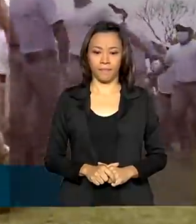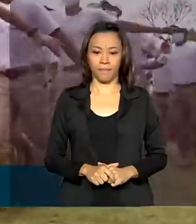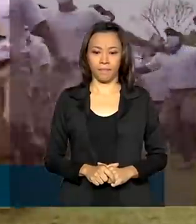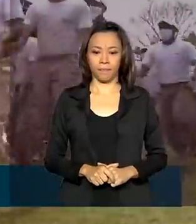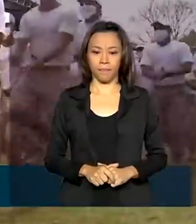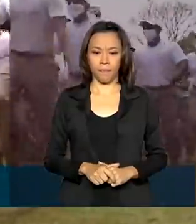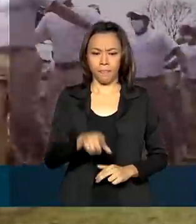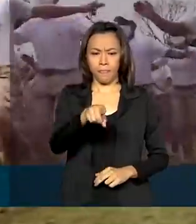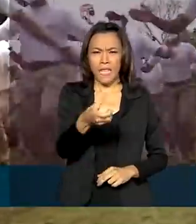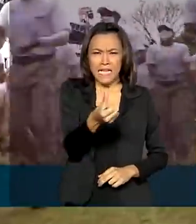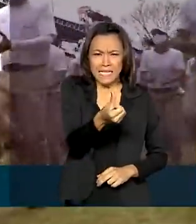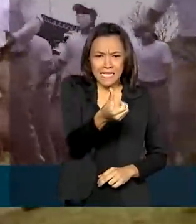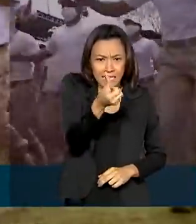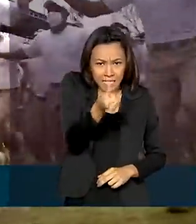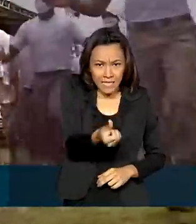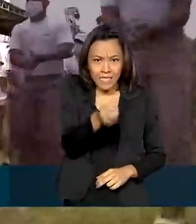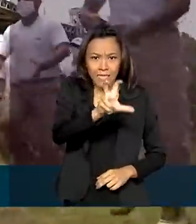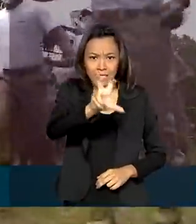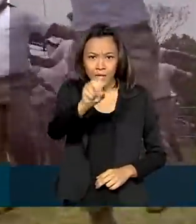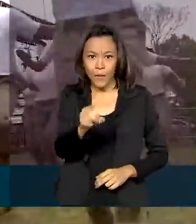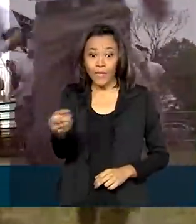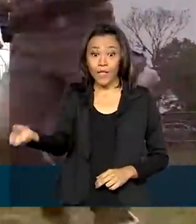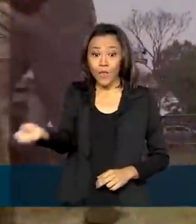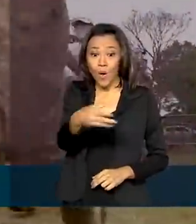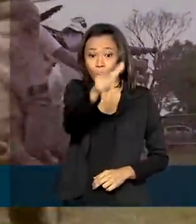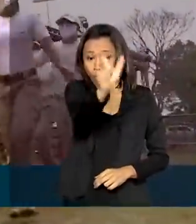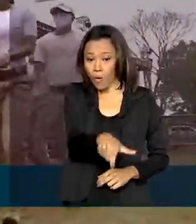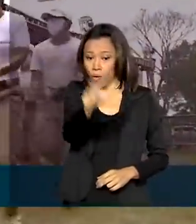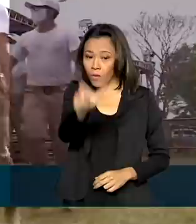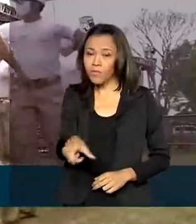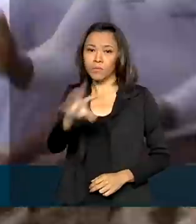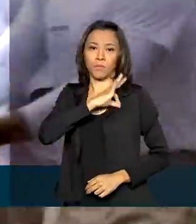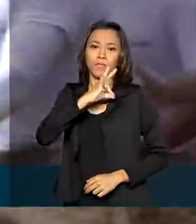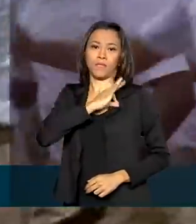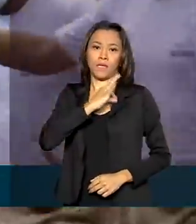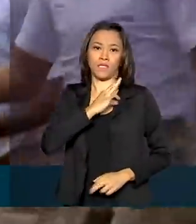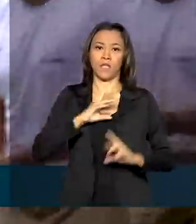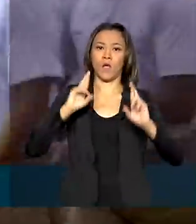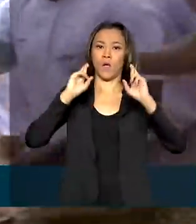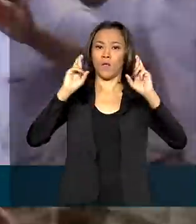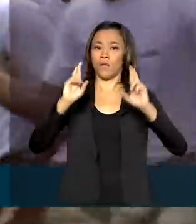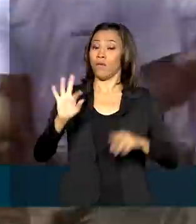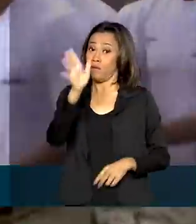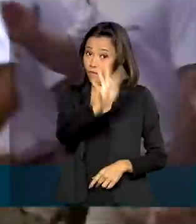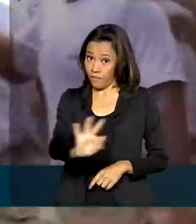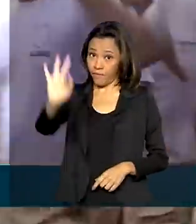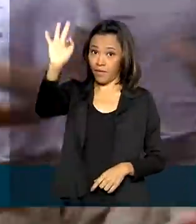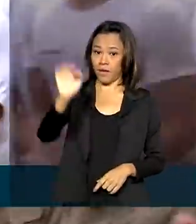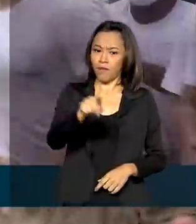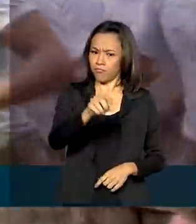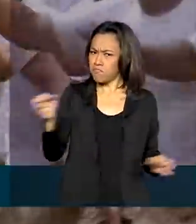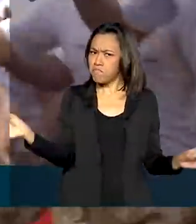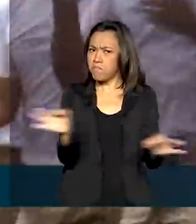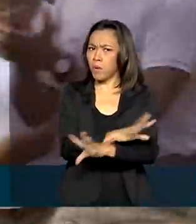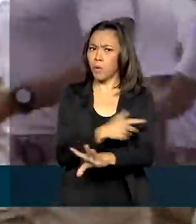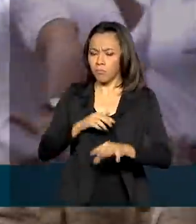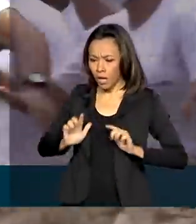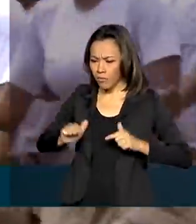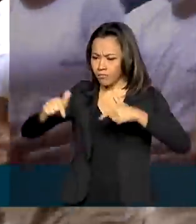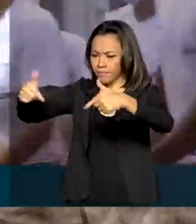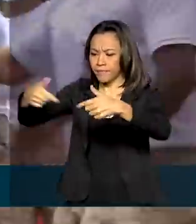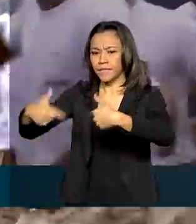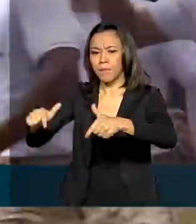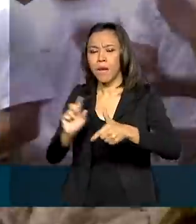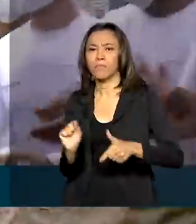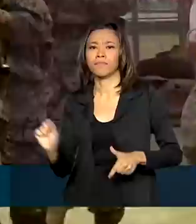Os 650 novos policiais rodoviários federais estão prontos para exercer a profissão